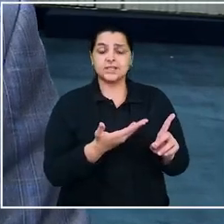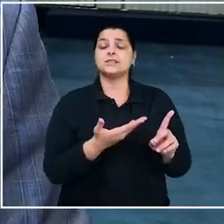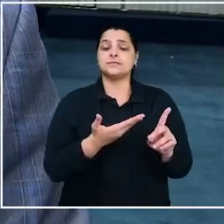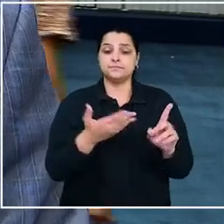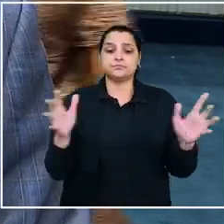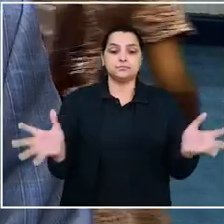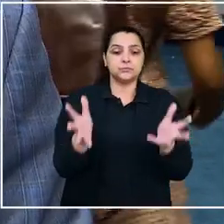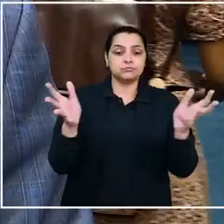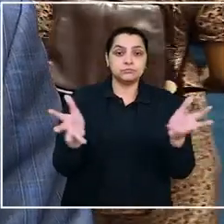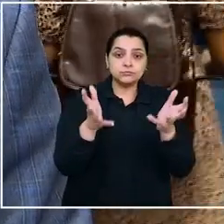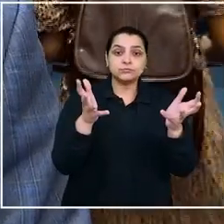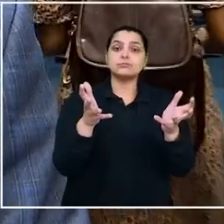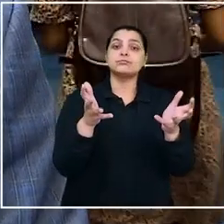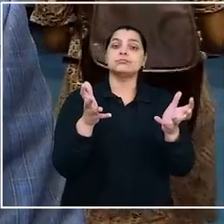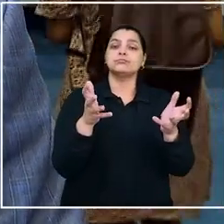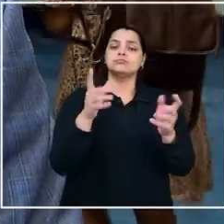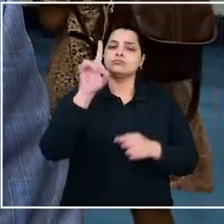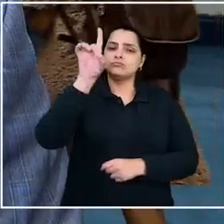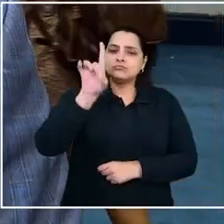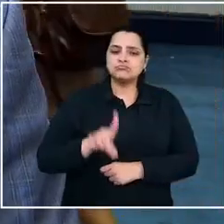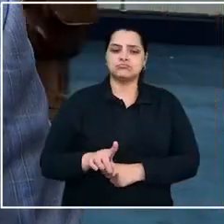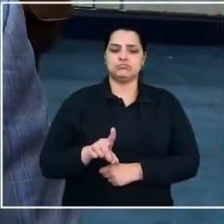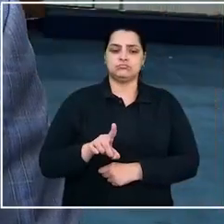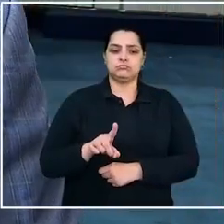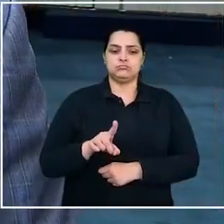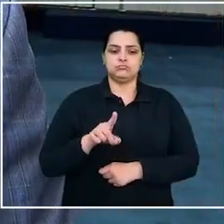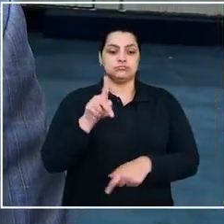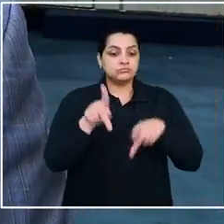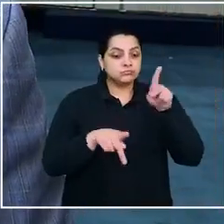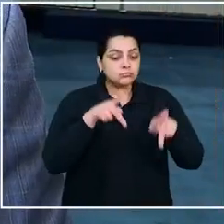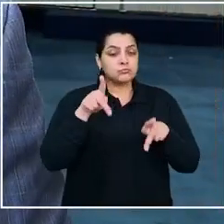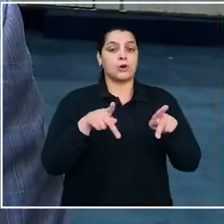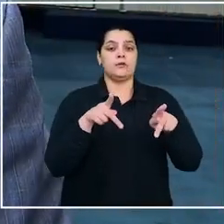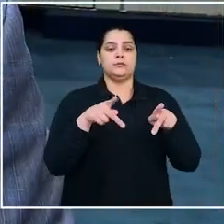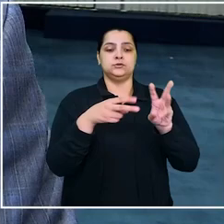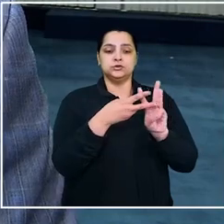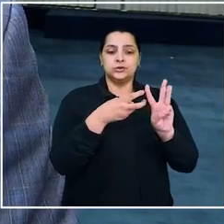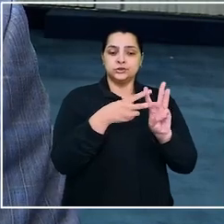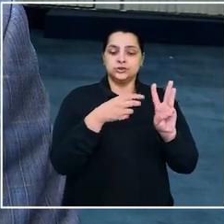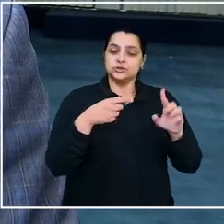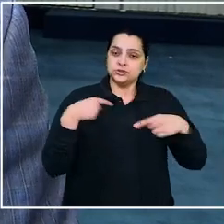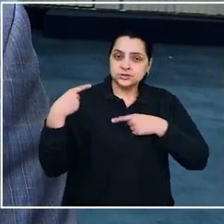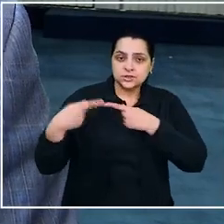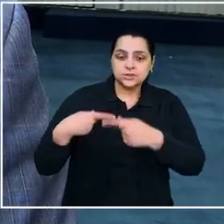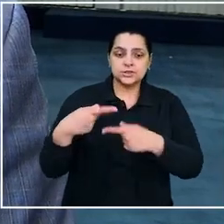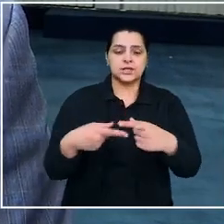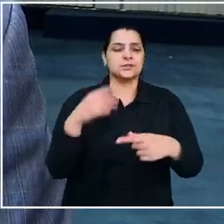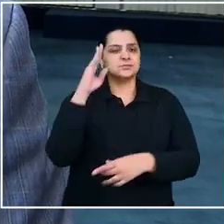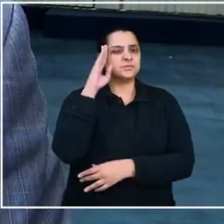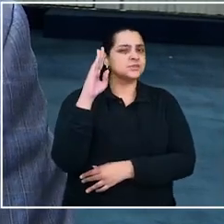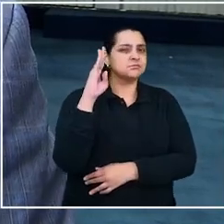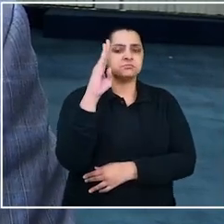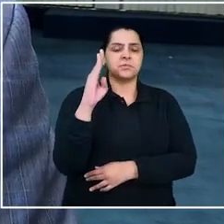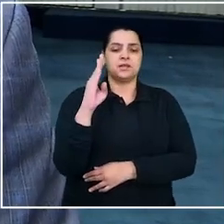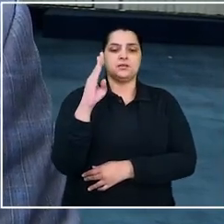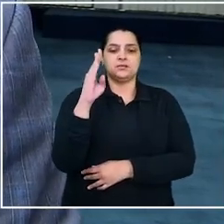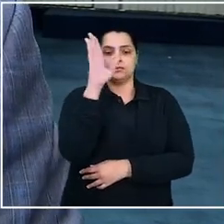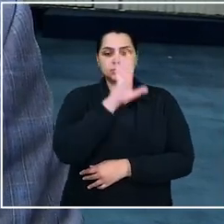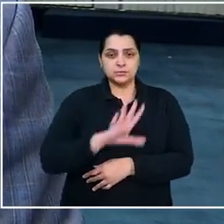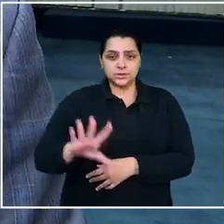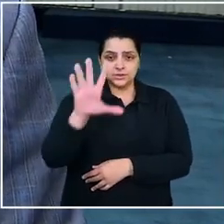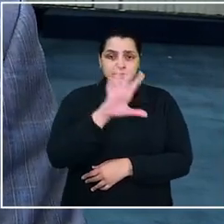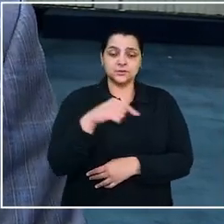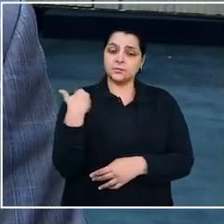à promoção desses direitos dos povos originários brasileiros, tão fundamentais